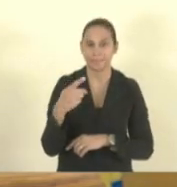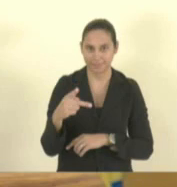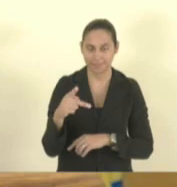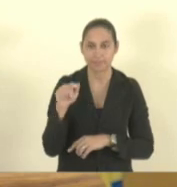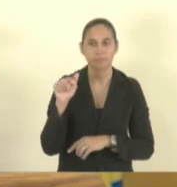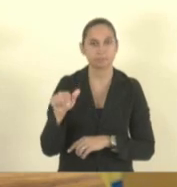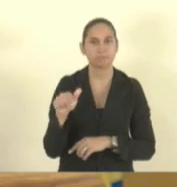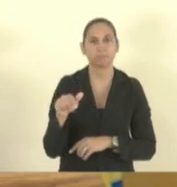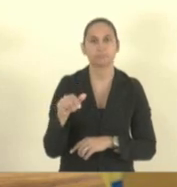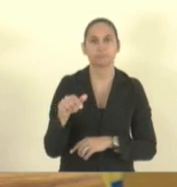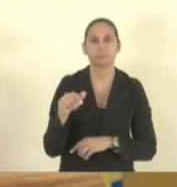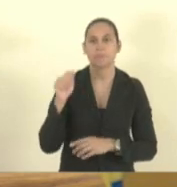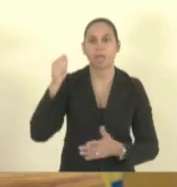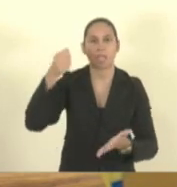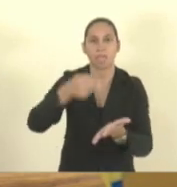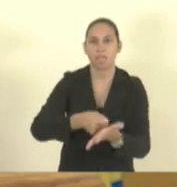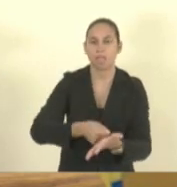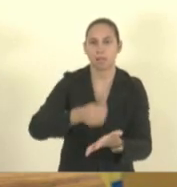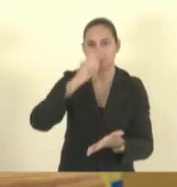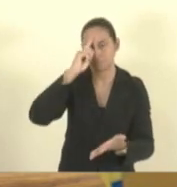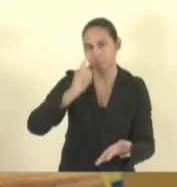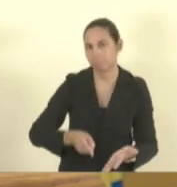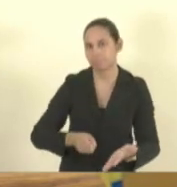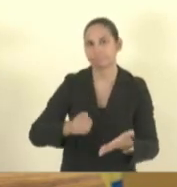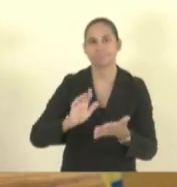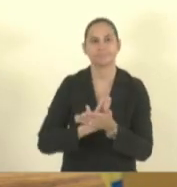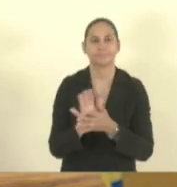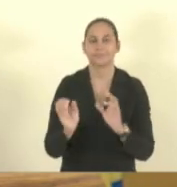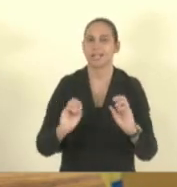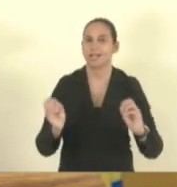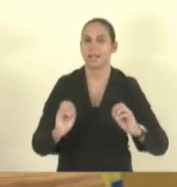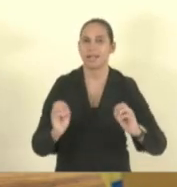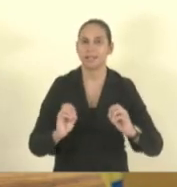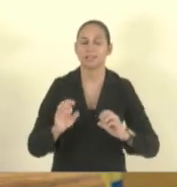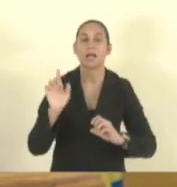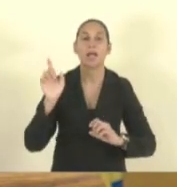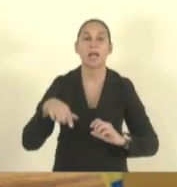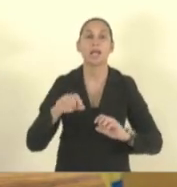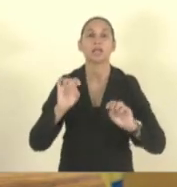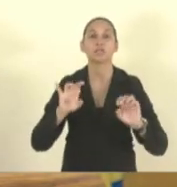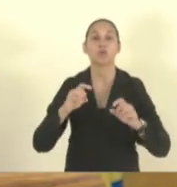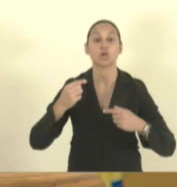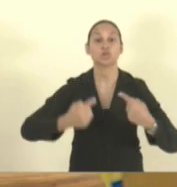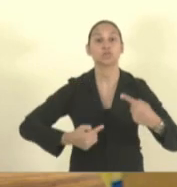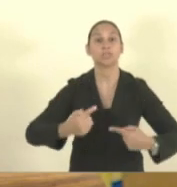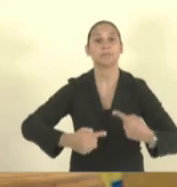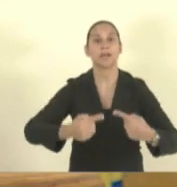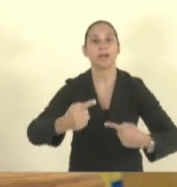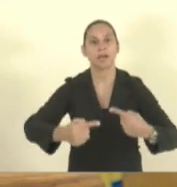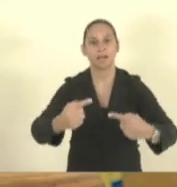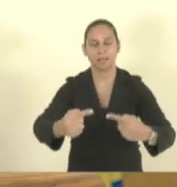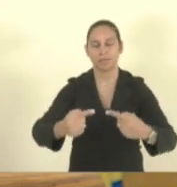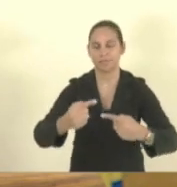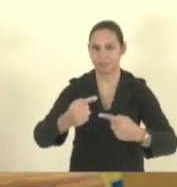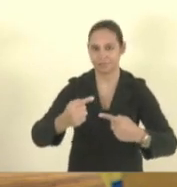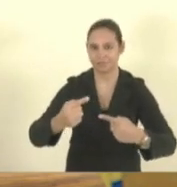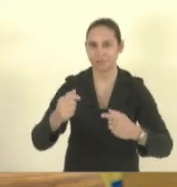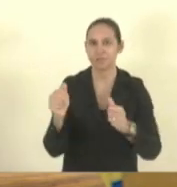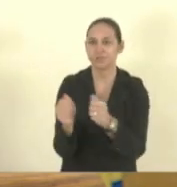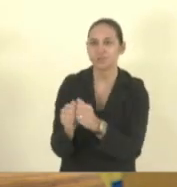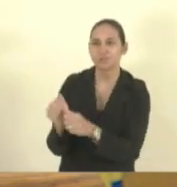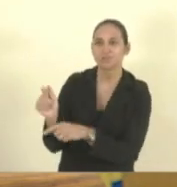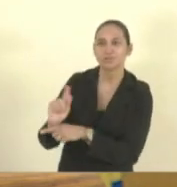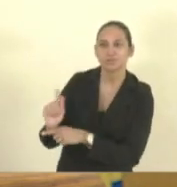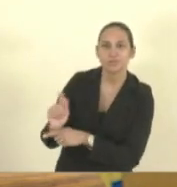ele é um órgão que aglutina e que consegue ter um debate de ótima qualidade com os gestores